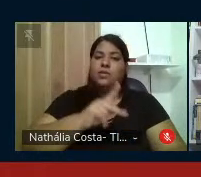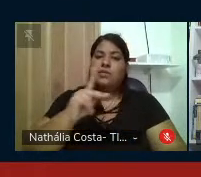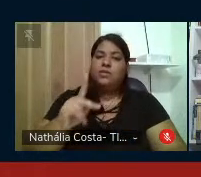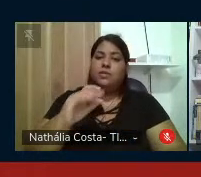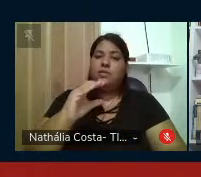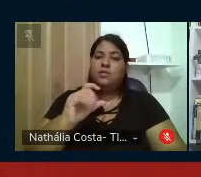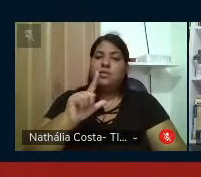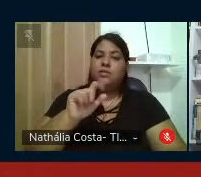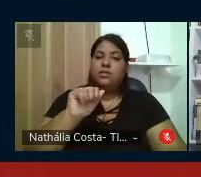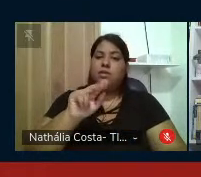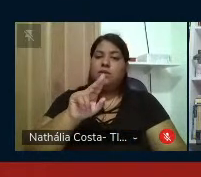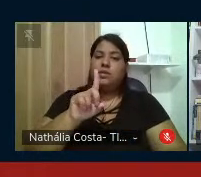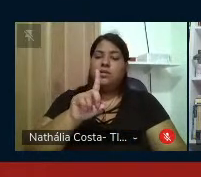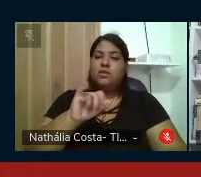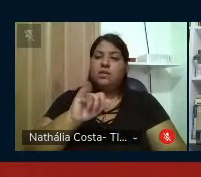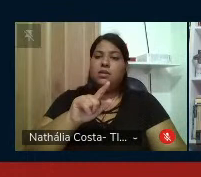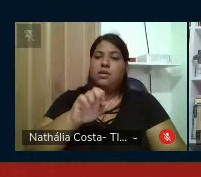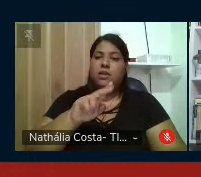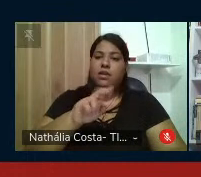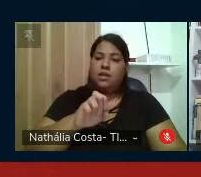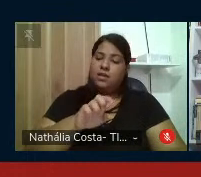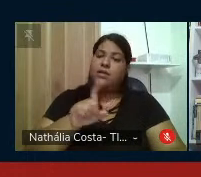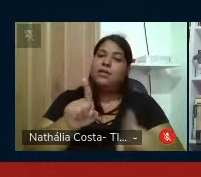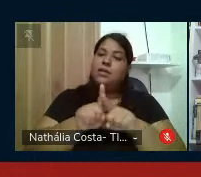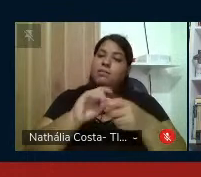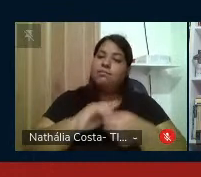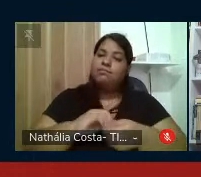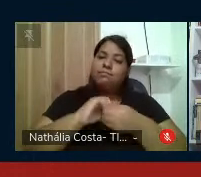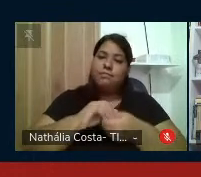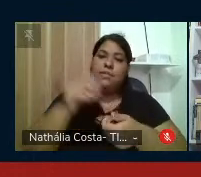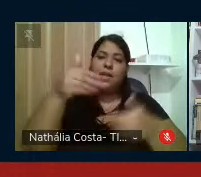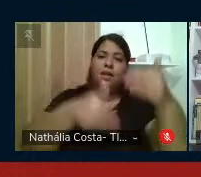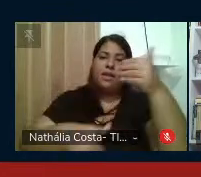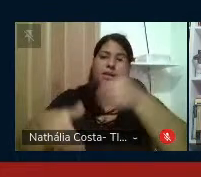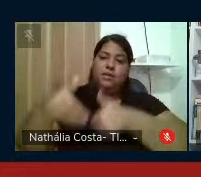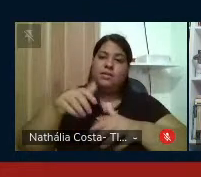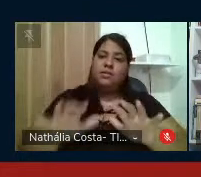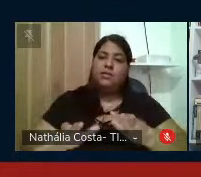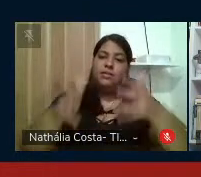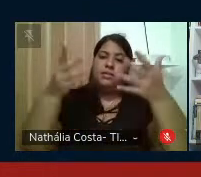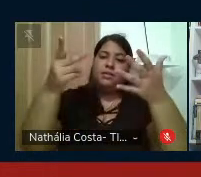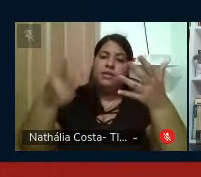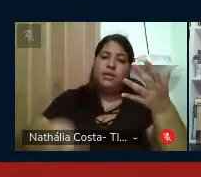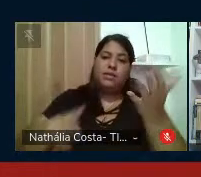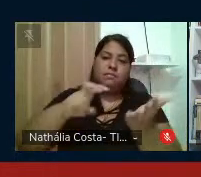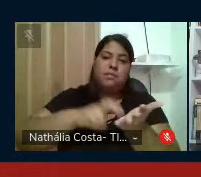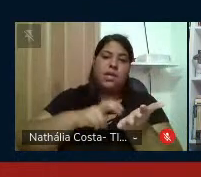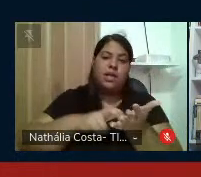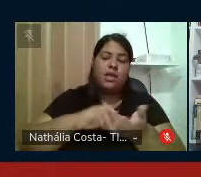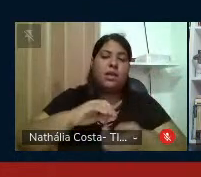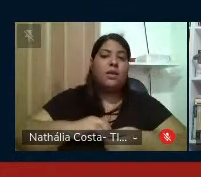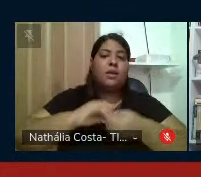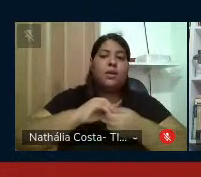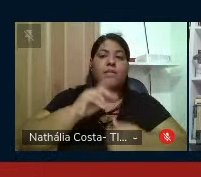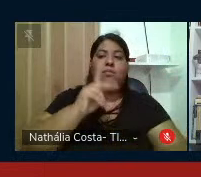em seu nome, saúdo calorosamente os participantes do evento conosco nesta manhã, cumprimento o professor Heleno, em